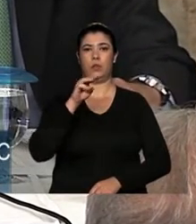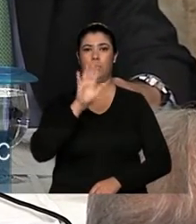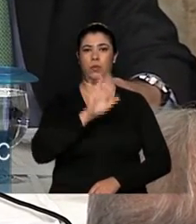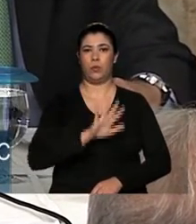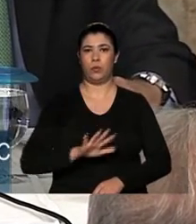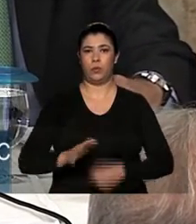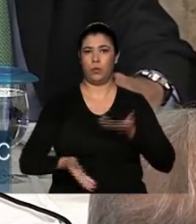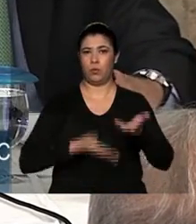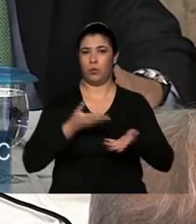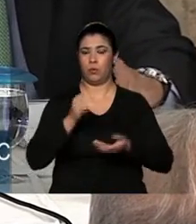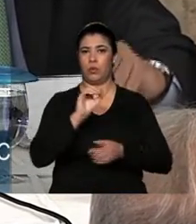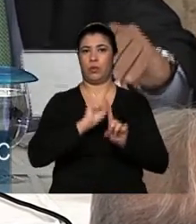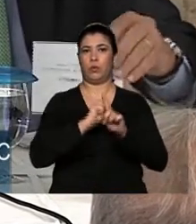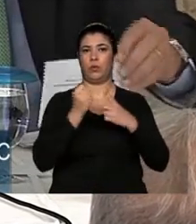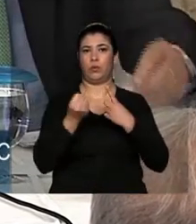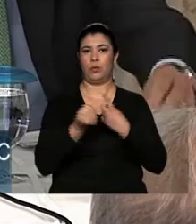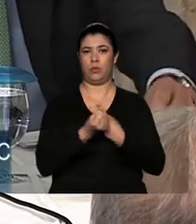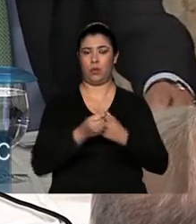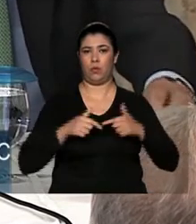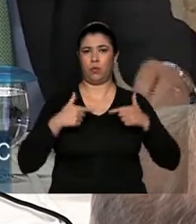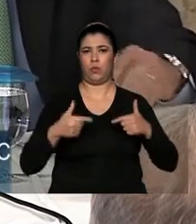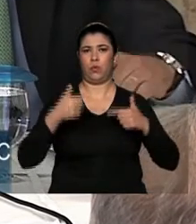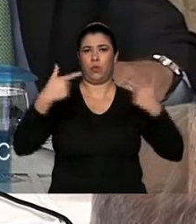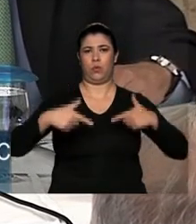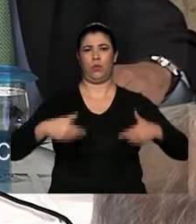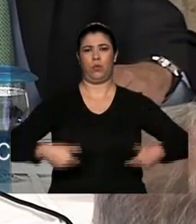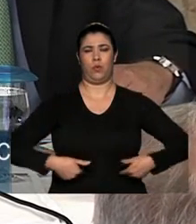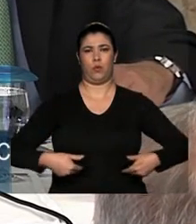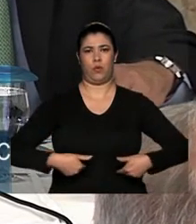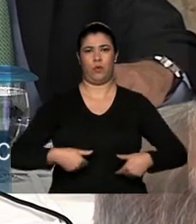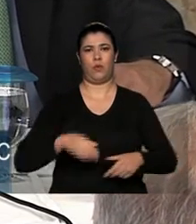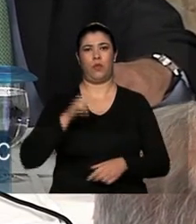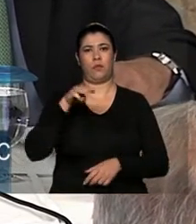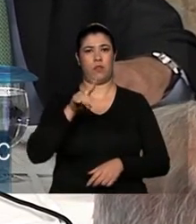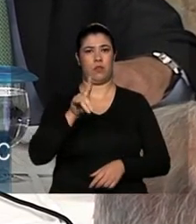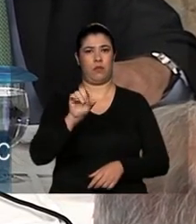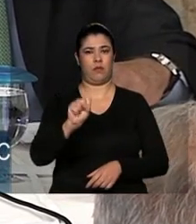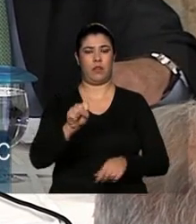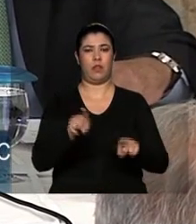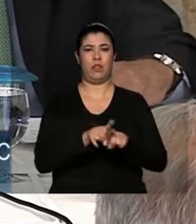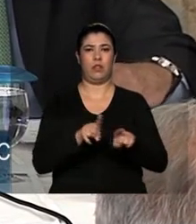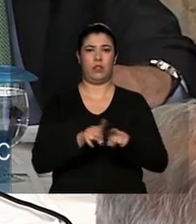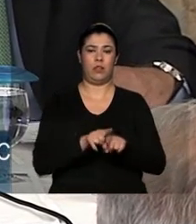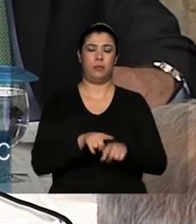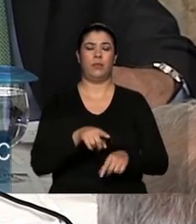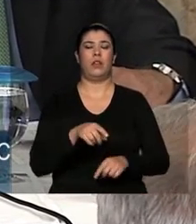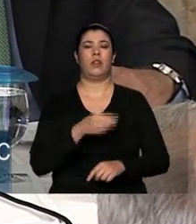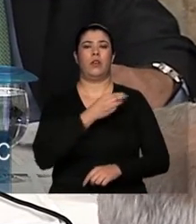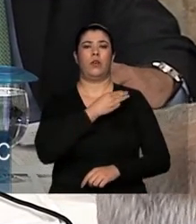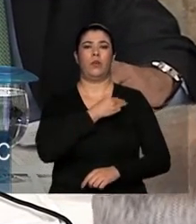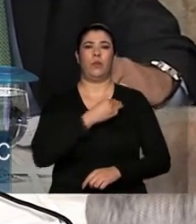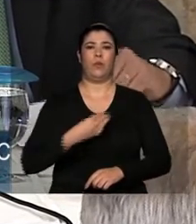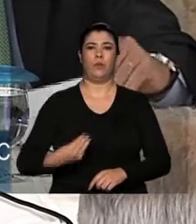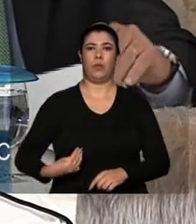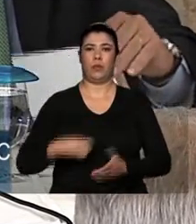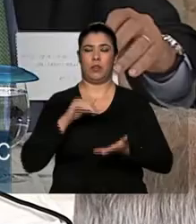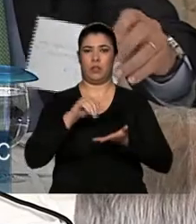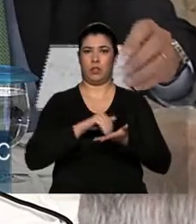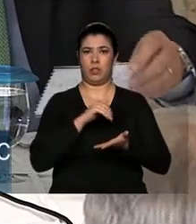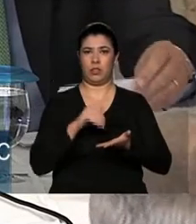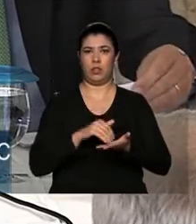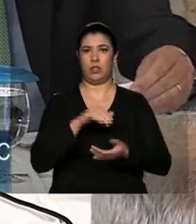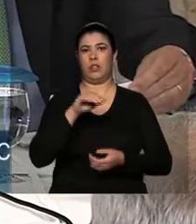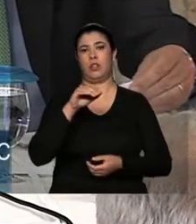Combate à Fome, Tereza Campello. Nosso companheiro Edinho Silva, ministro do Estado-chefe da Secretaria da